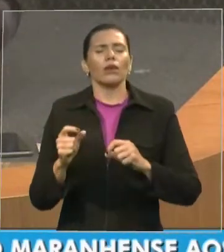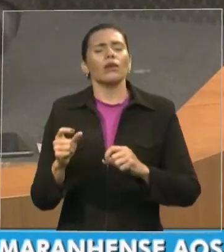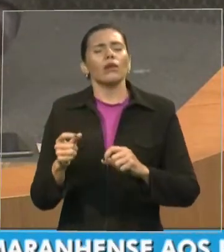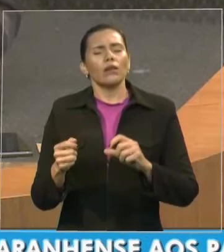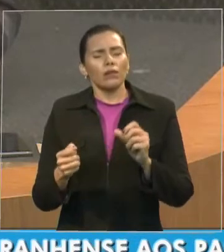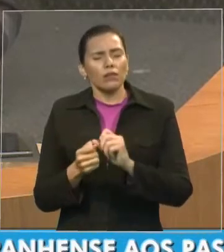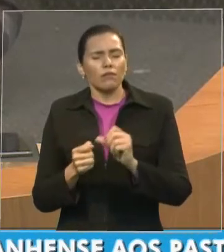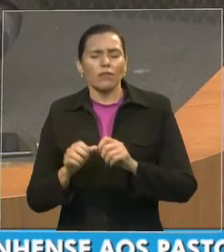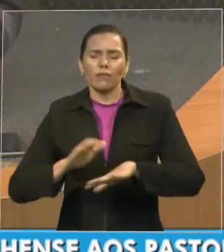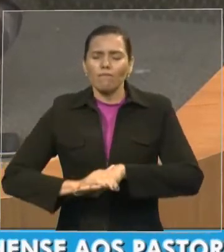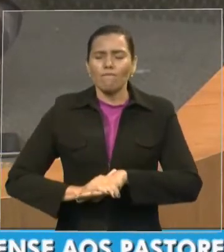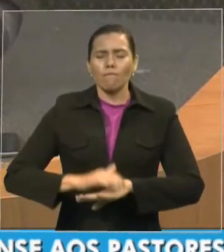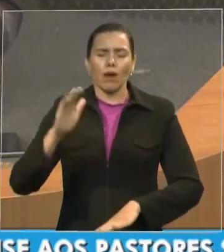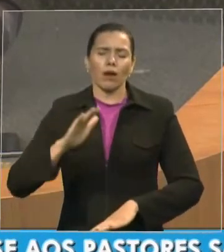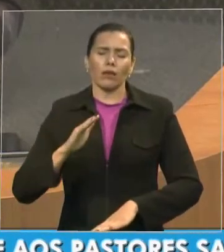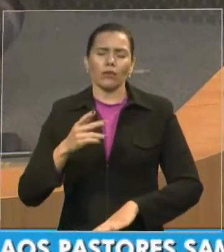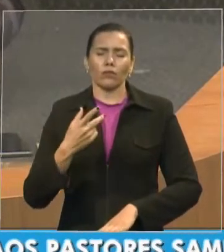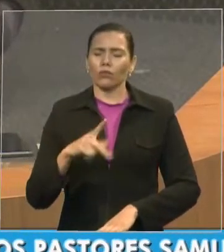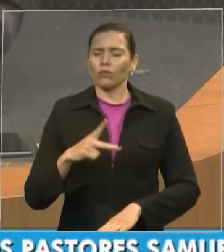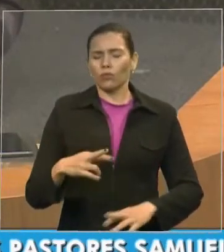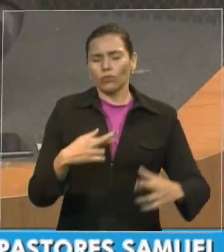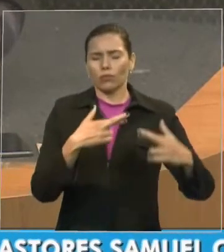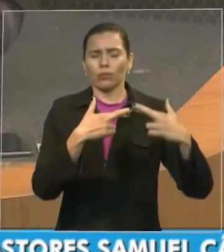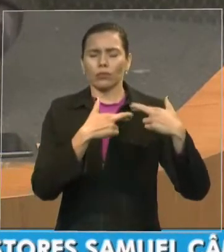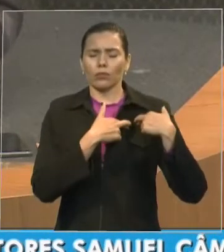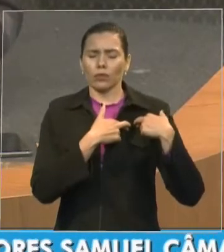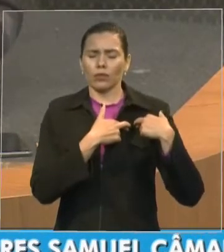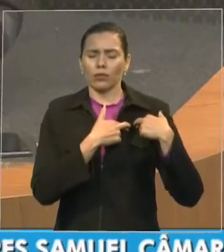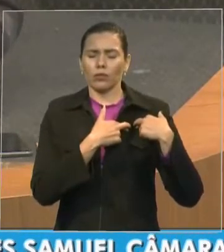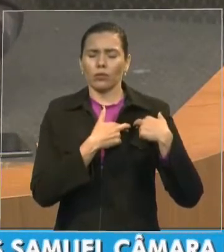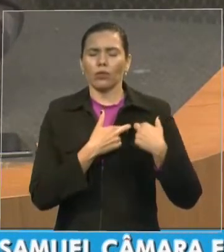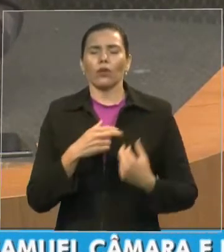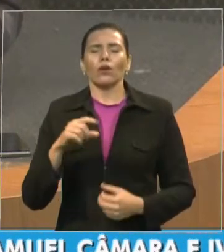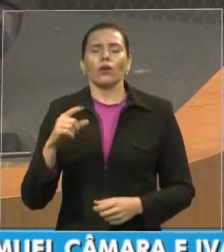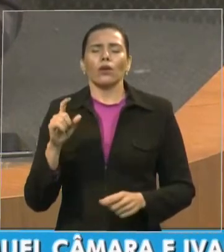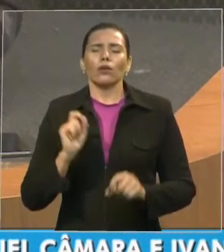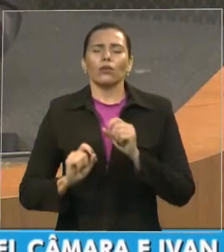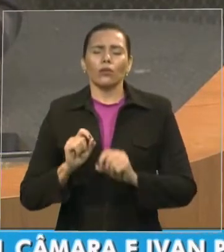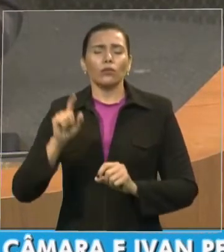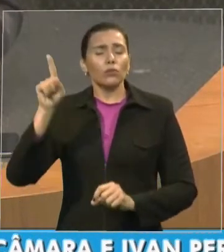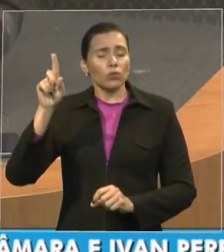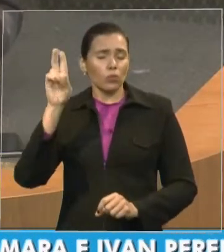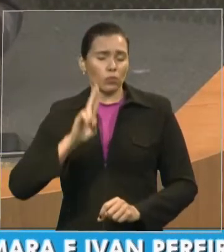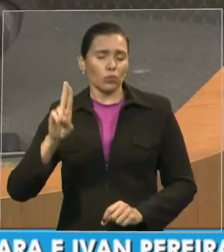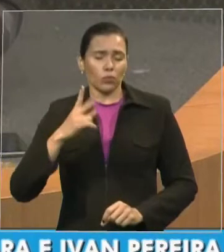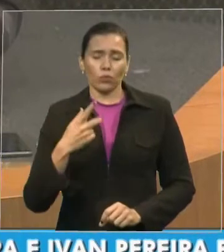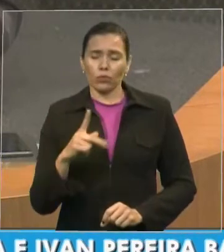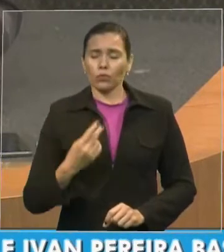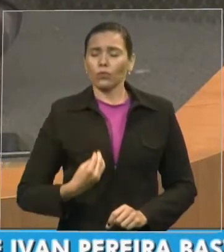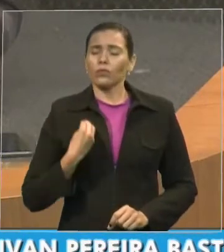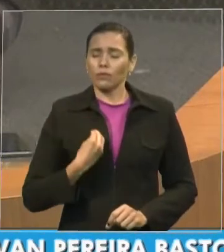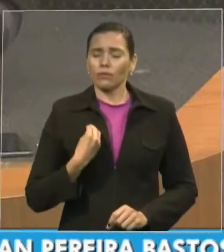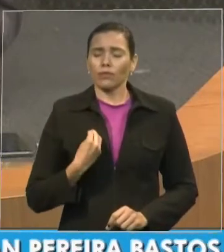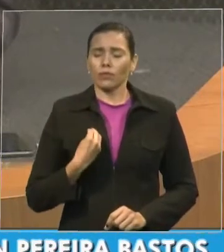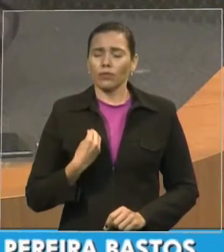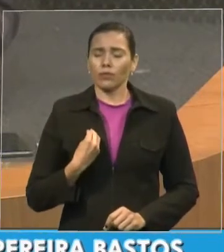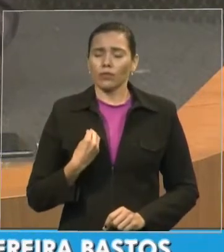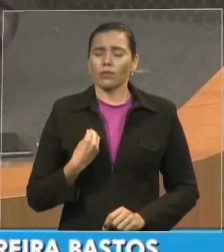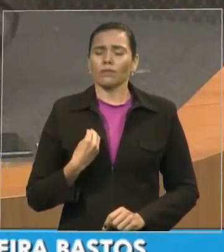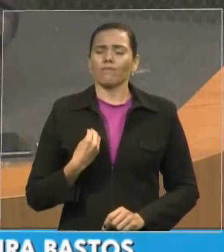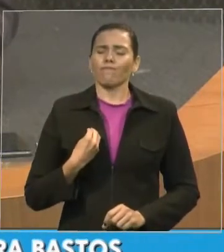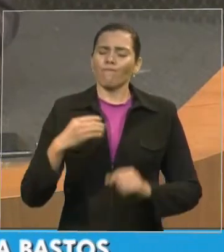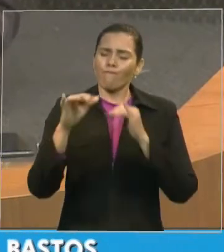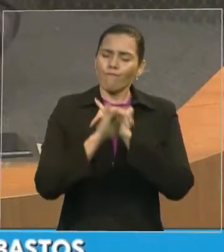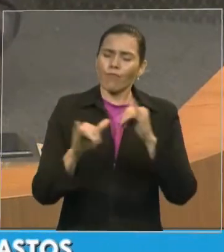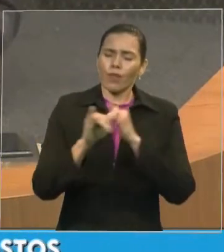úteis abençoados relevantes e também senhor missionários do bem estar da